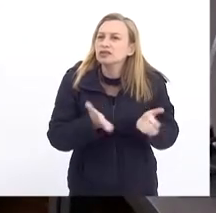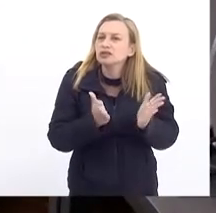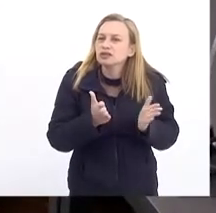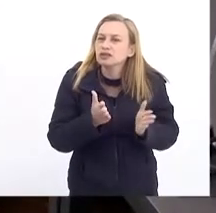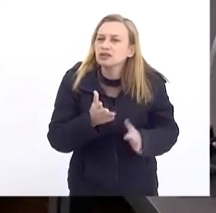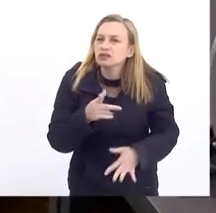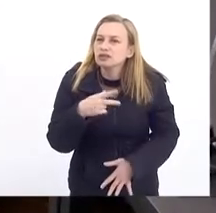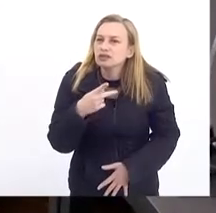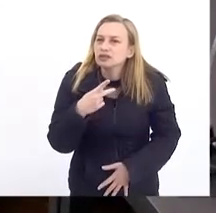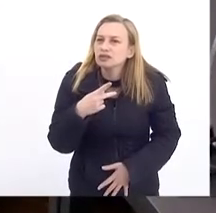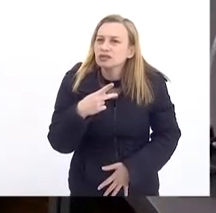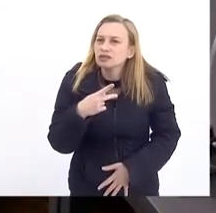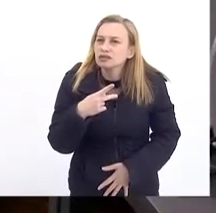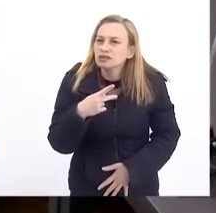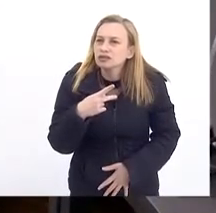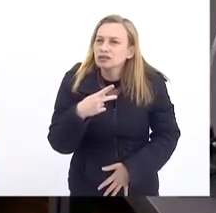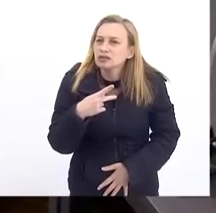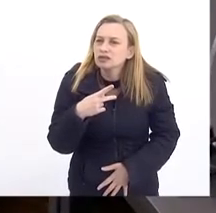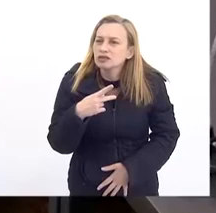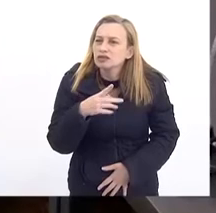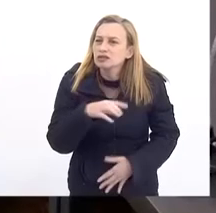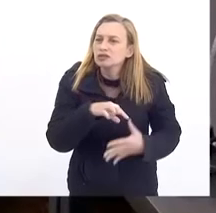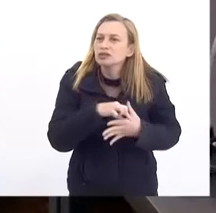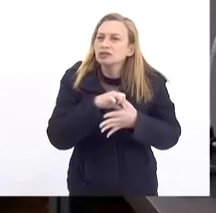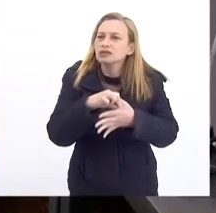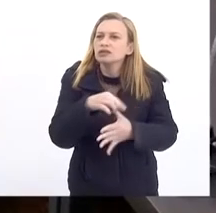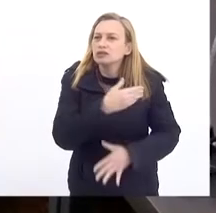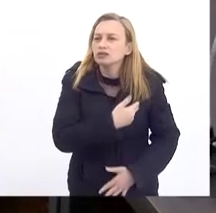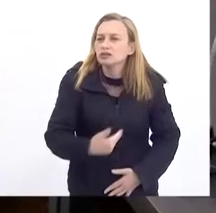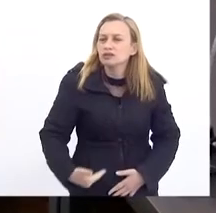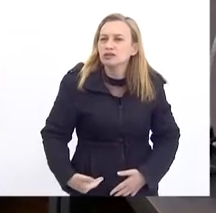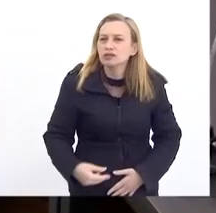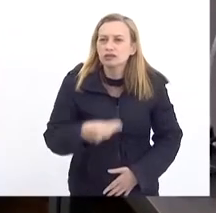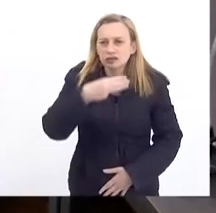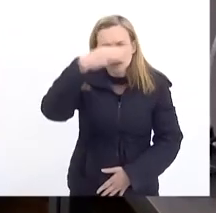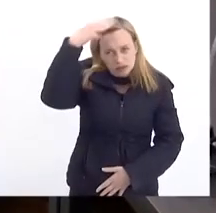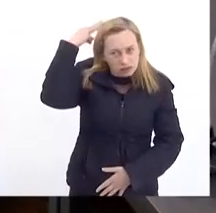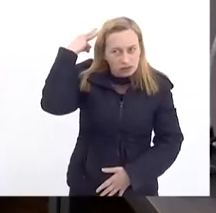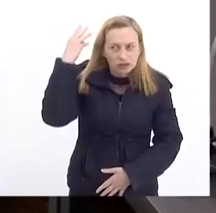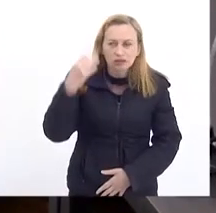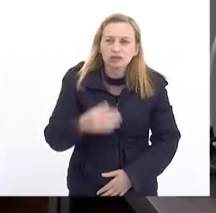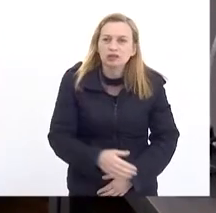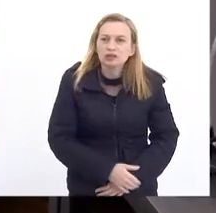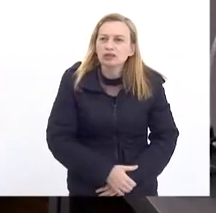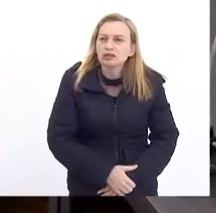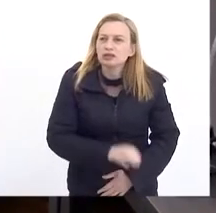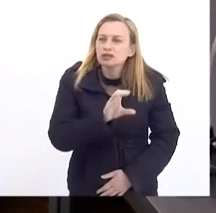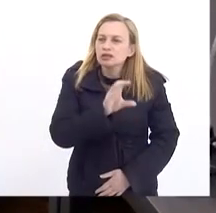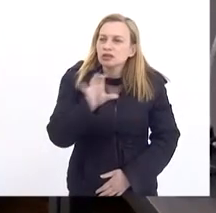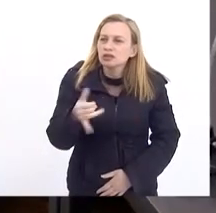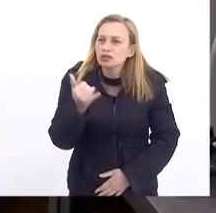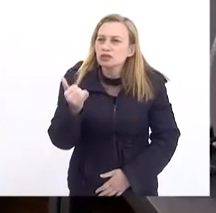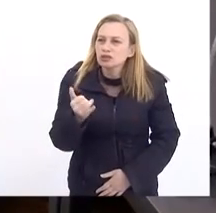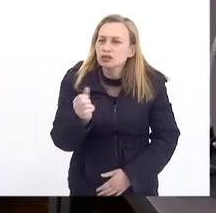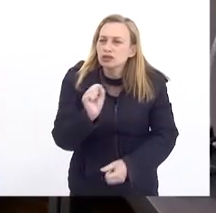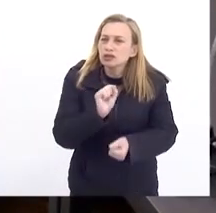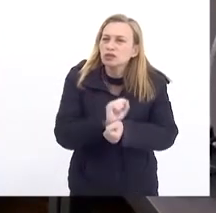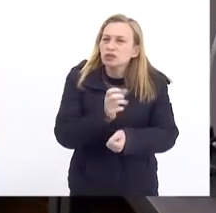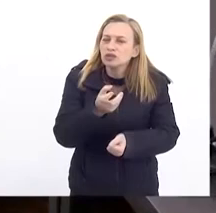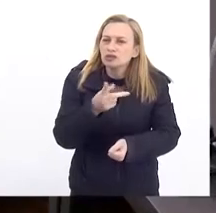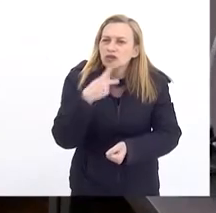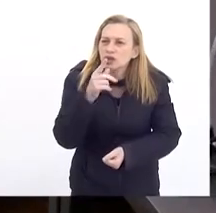palavra Para o líder De governo Presidente Da CCJ A posição Aqui Sim